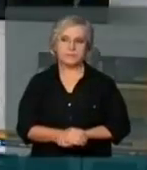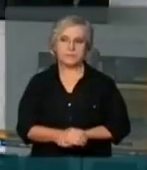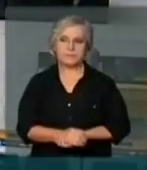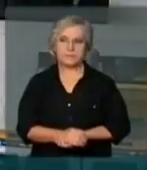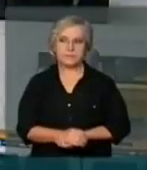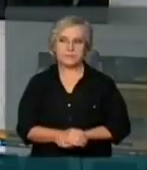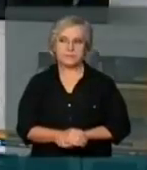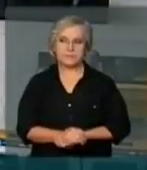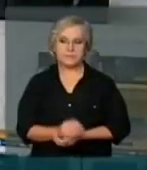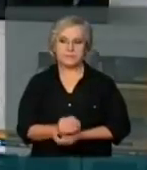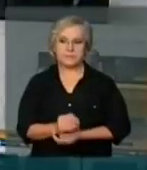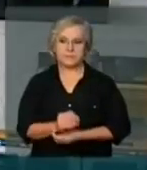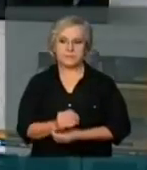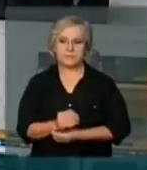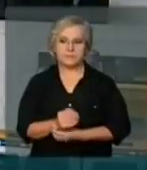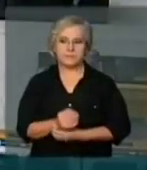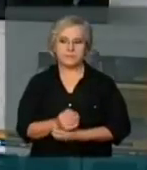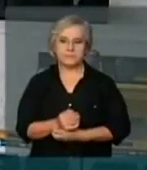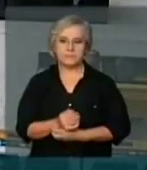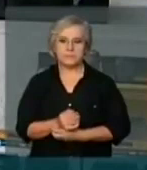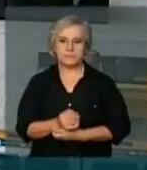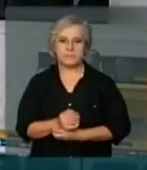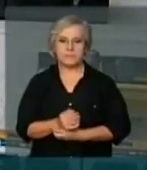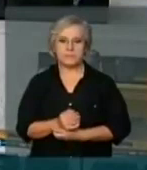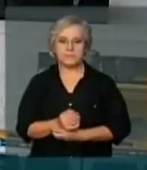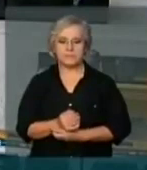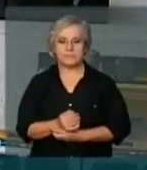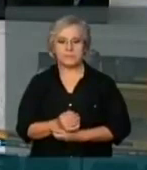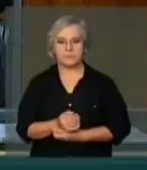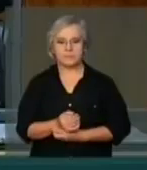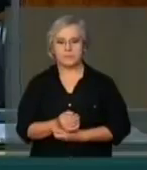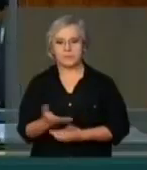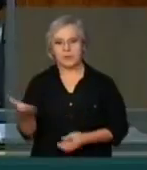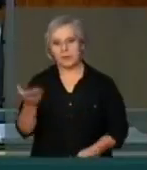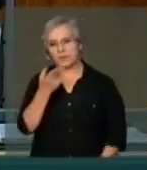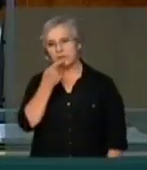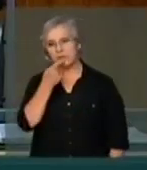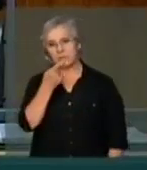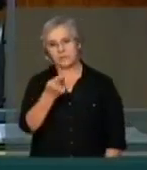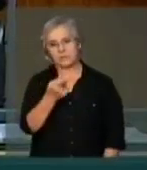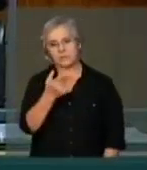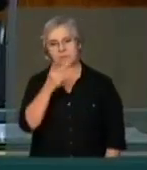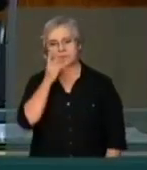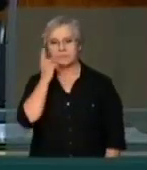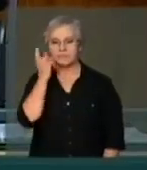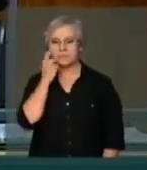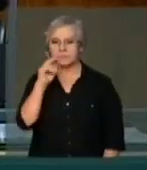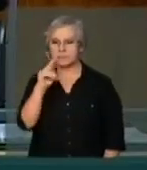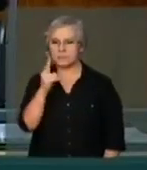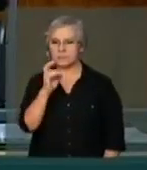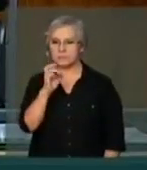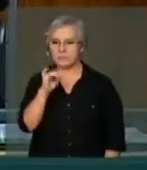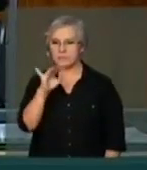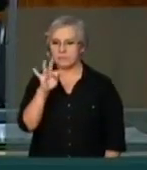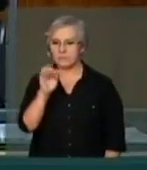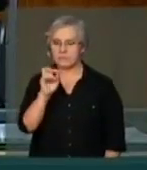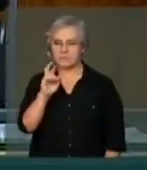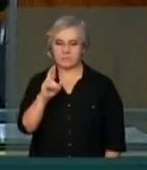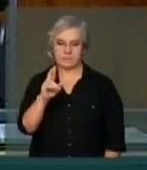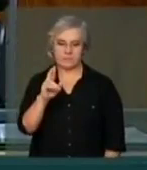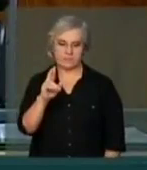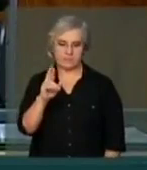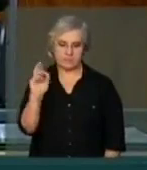Muito bem, Deputado. Concedo a palavra ao deputado Heitor Chuc,